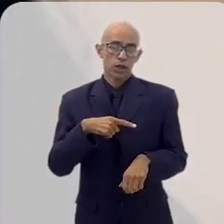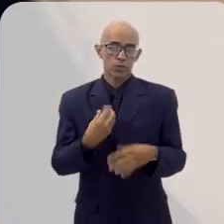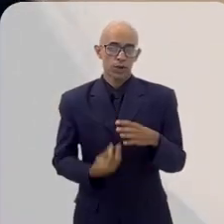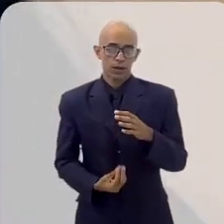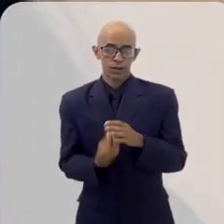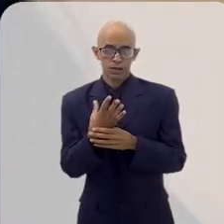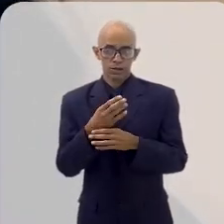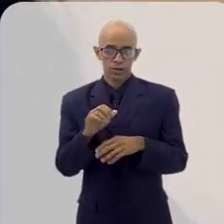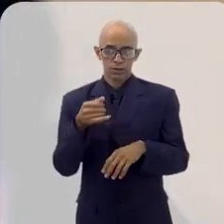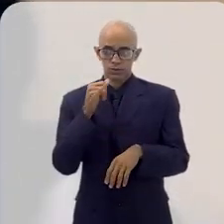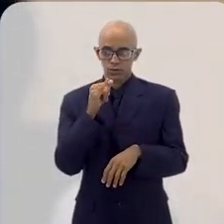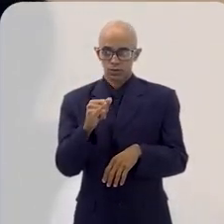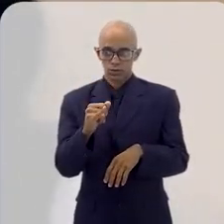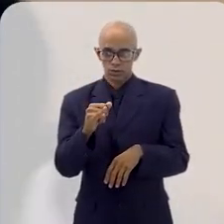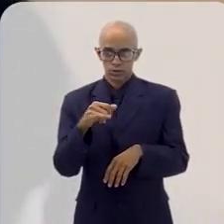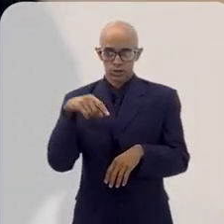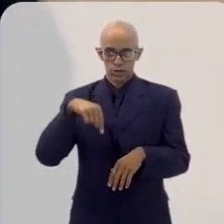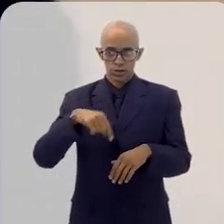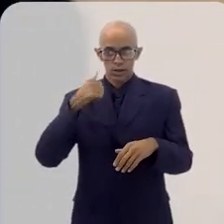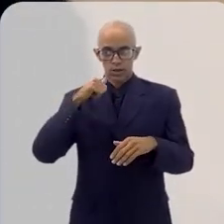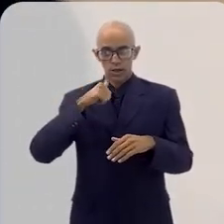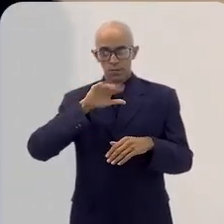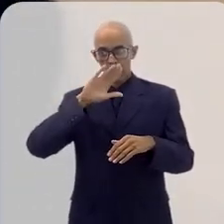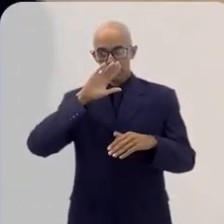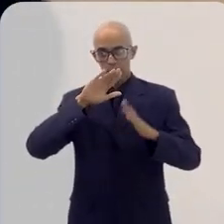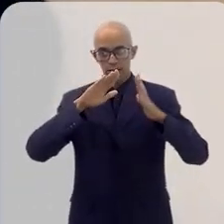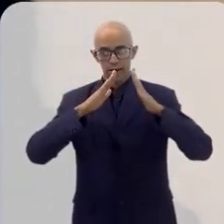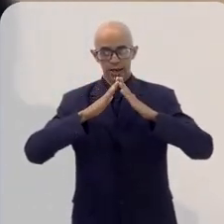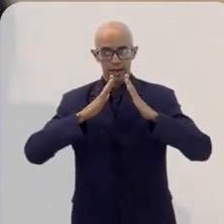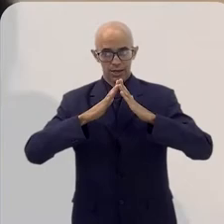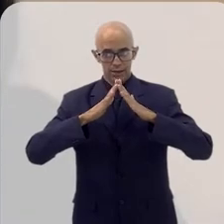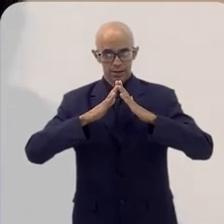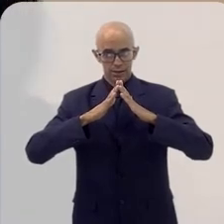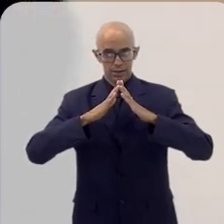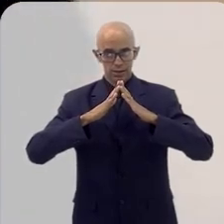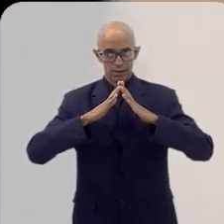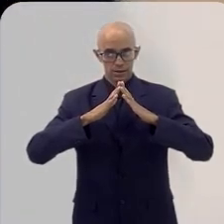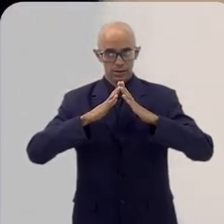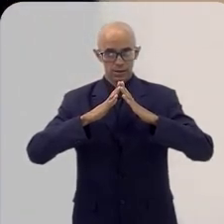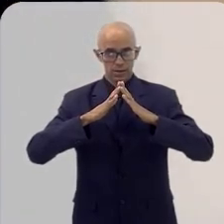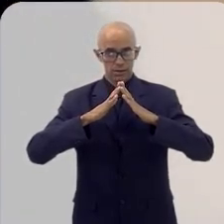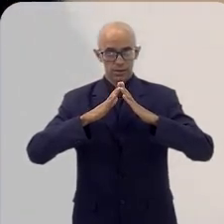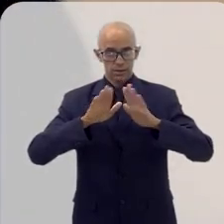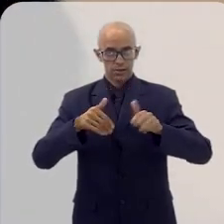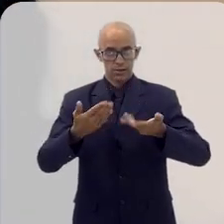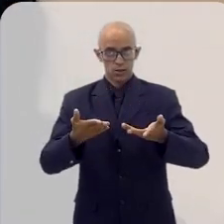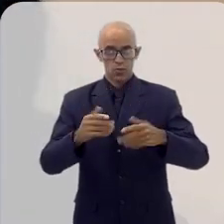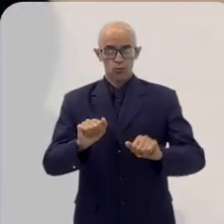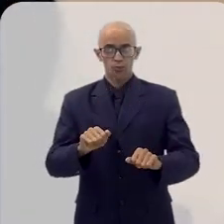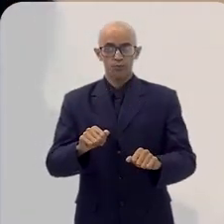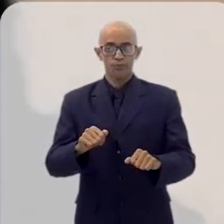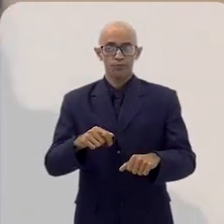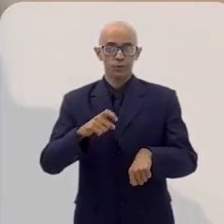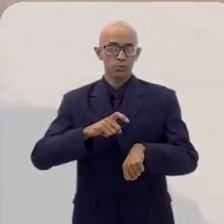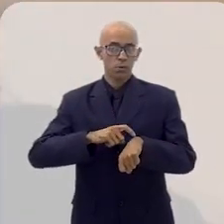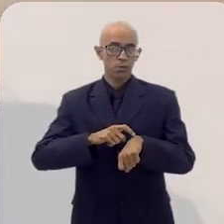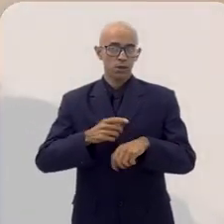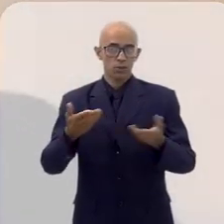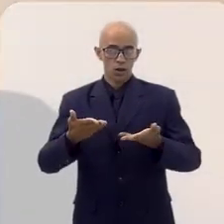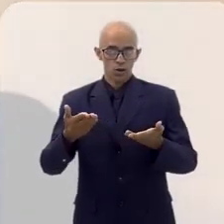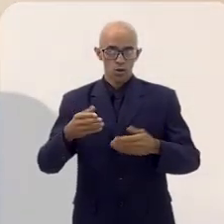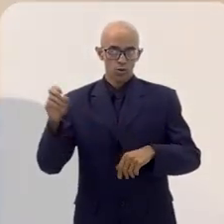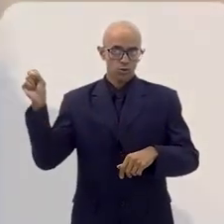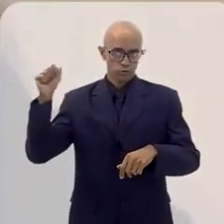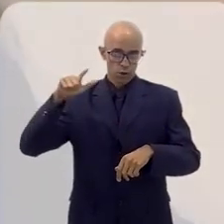tenho uma usina. Na casa da minha mãe tem uma usina, porque a minha mãe mora numa casa e eu moro num apartamento. Então, enquanto nesse